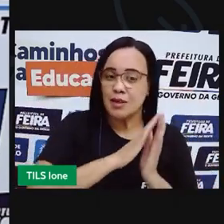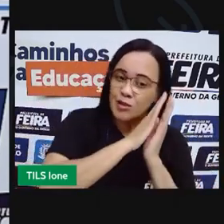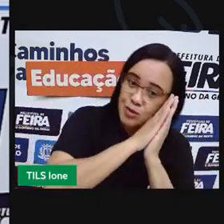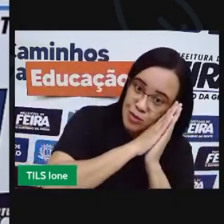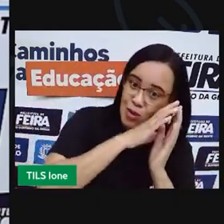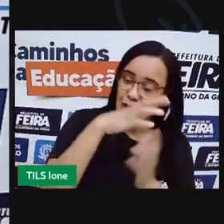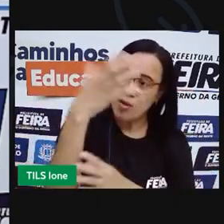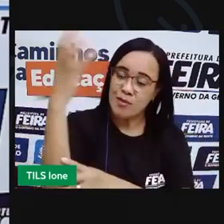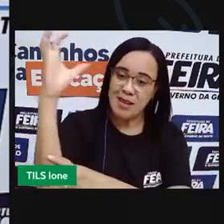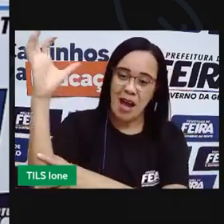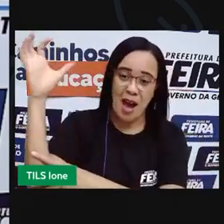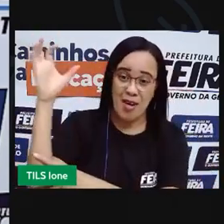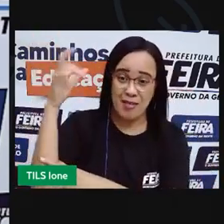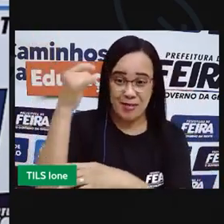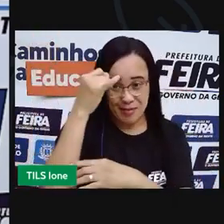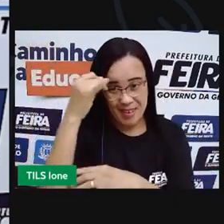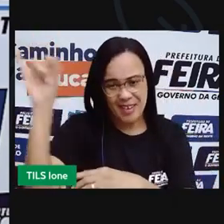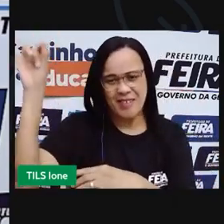evitar confusão.